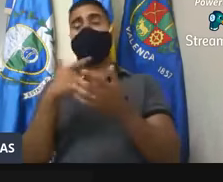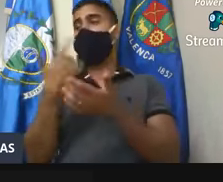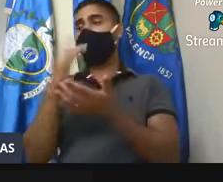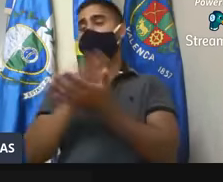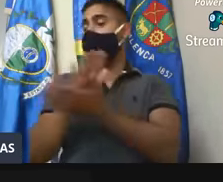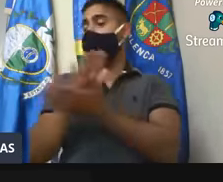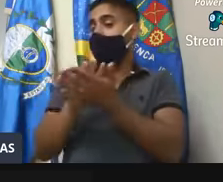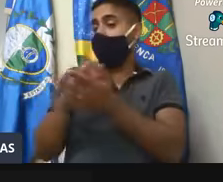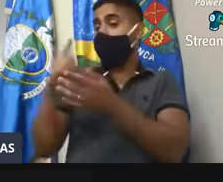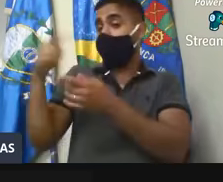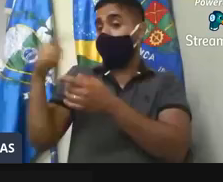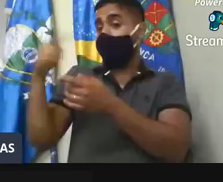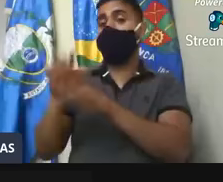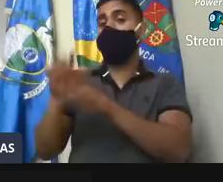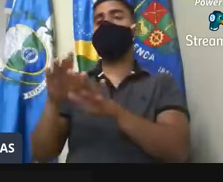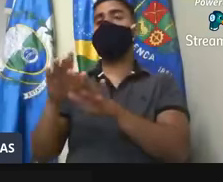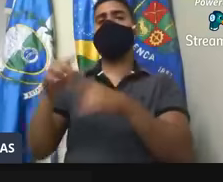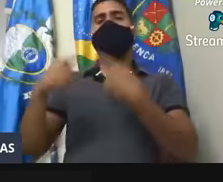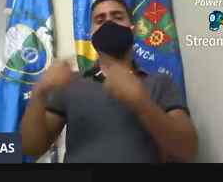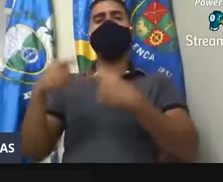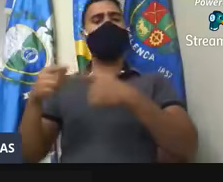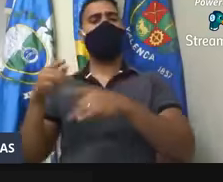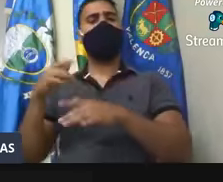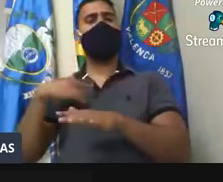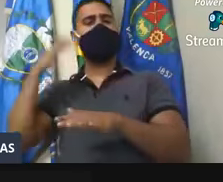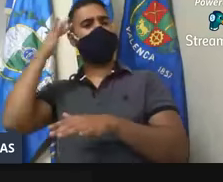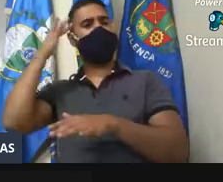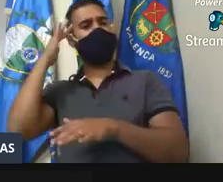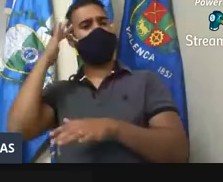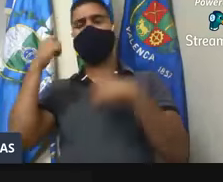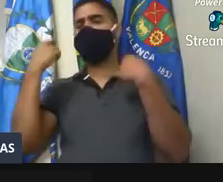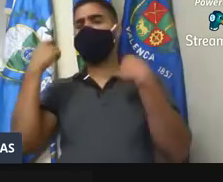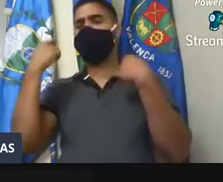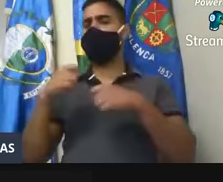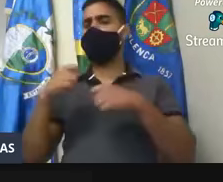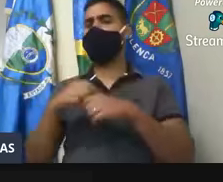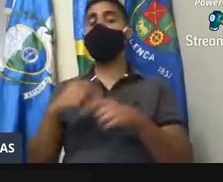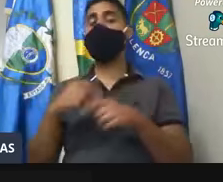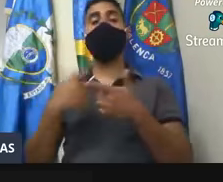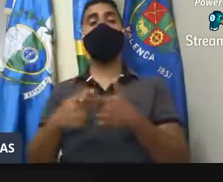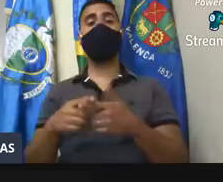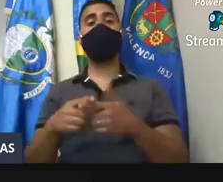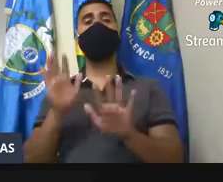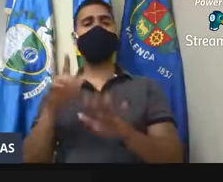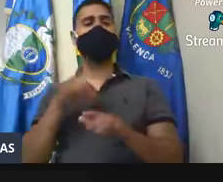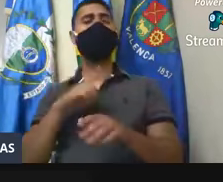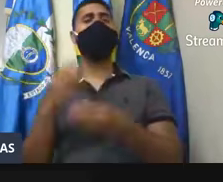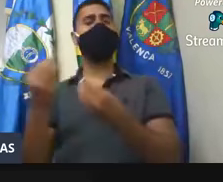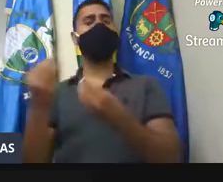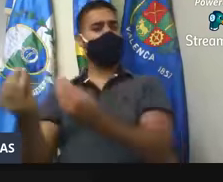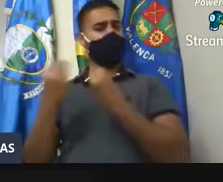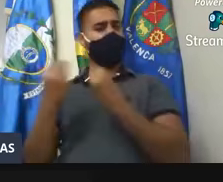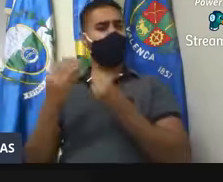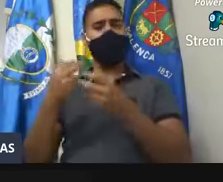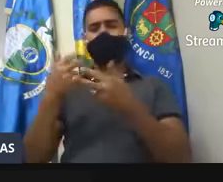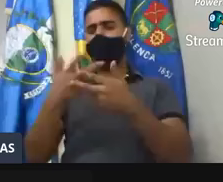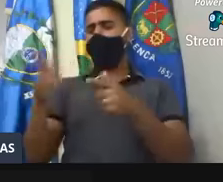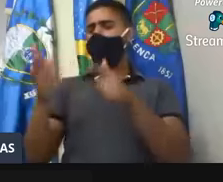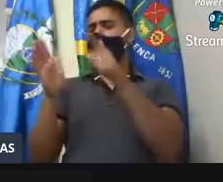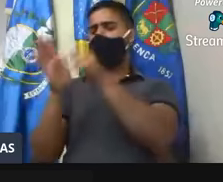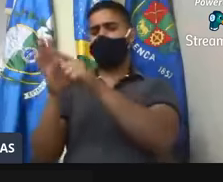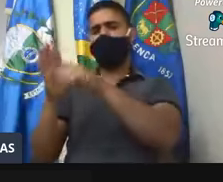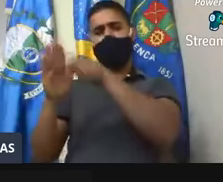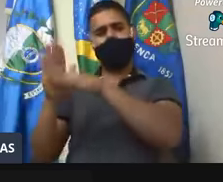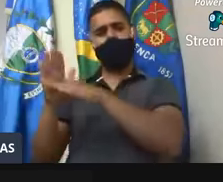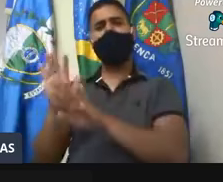mas, politicamente, eu acho que, no momento, não é necessário, uma vez que já foi enviado todos esses documentos aqui para essa